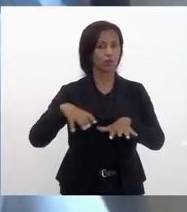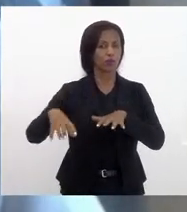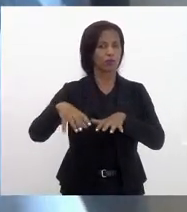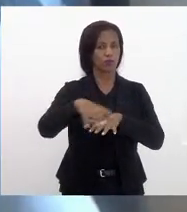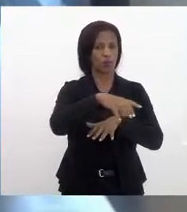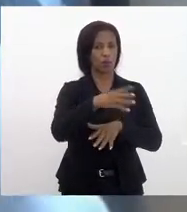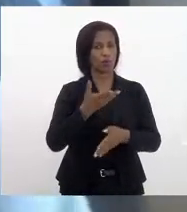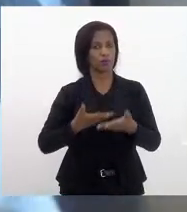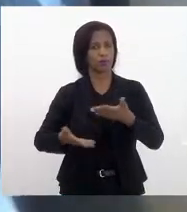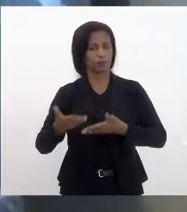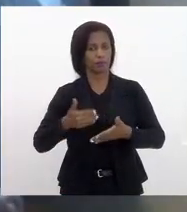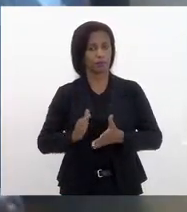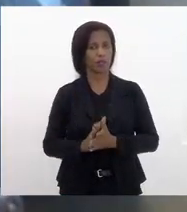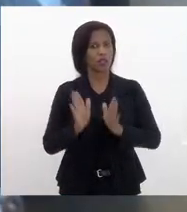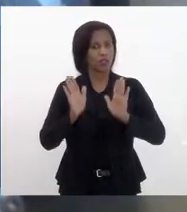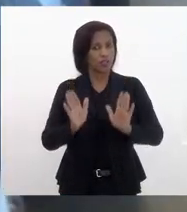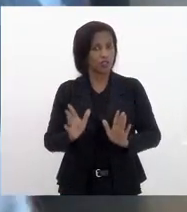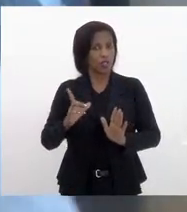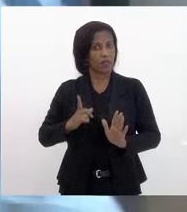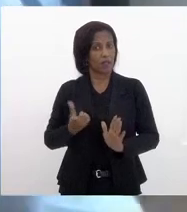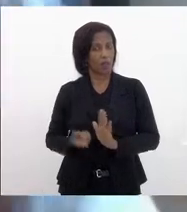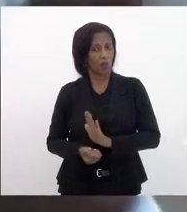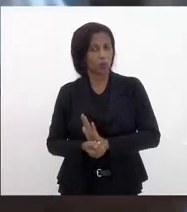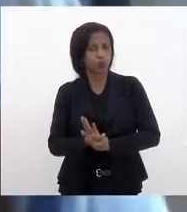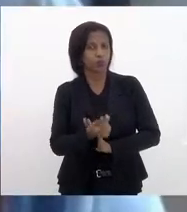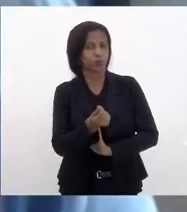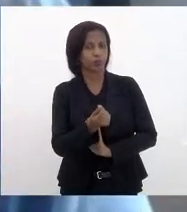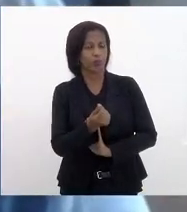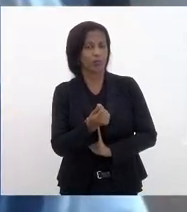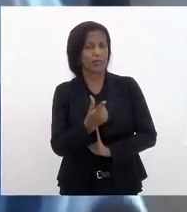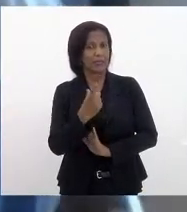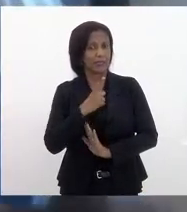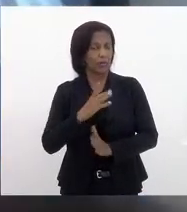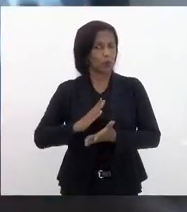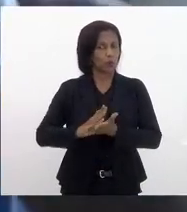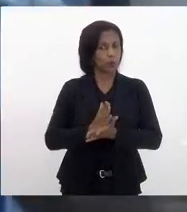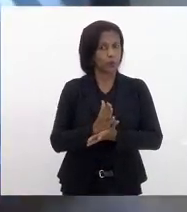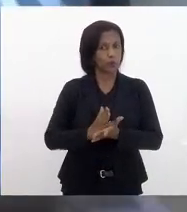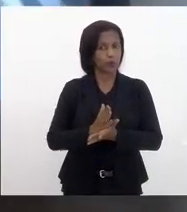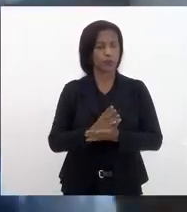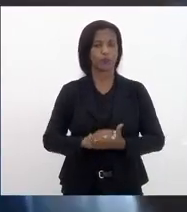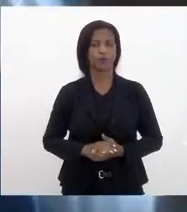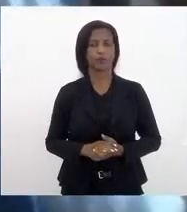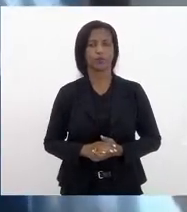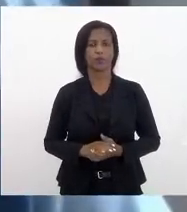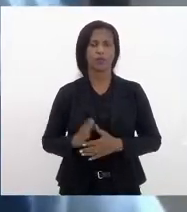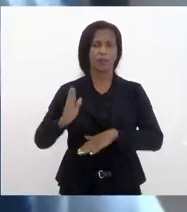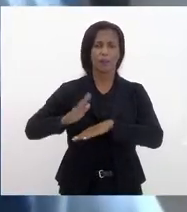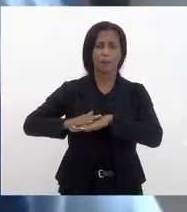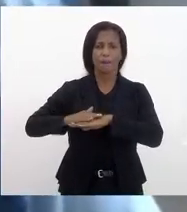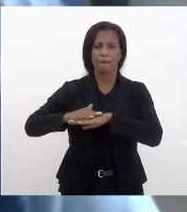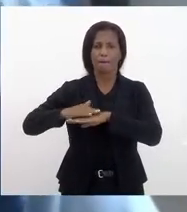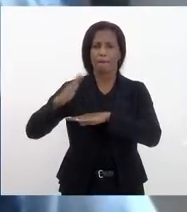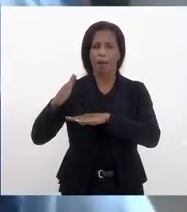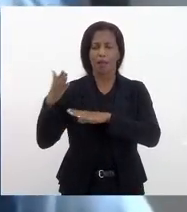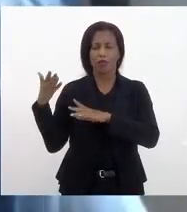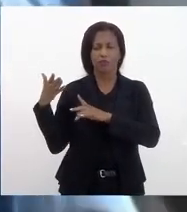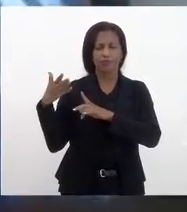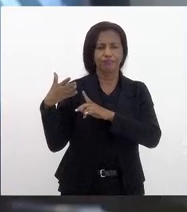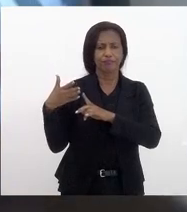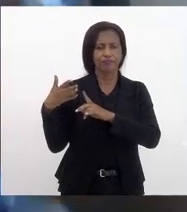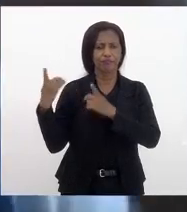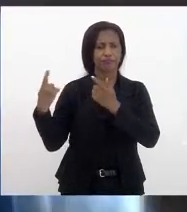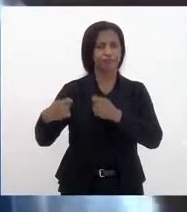participam. Já que isso tem um custo, já que isso tem um incômodo, que seja o mais efetivo possível,